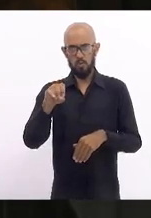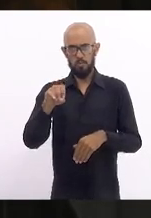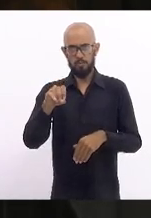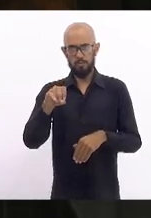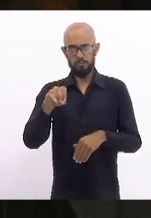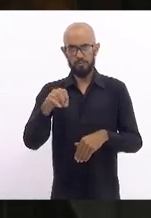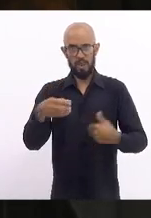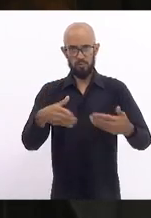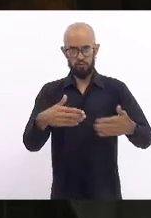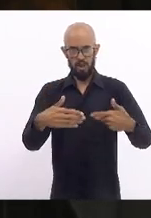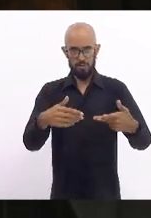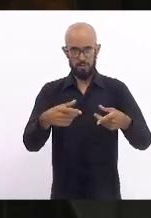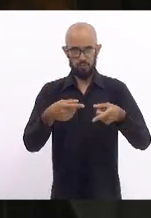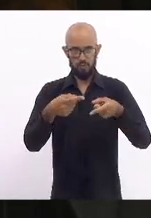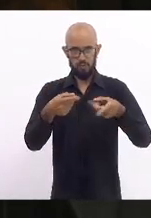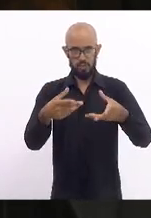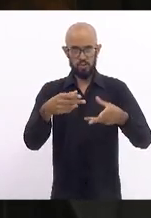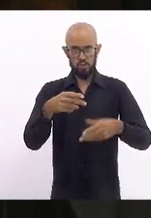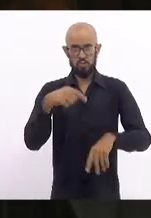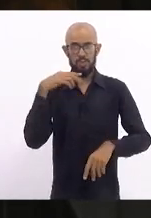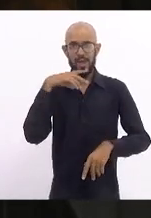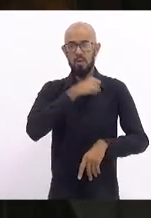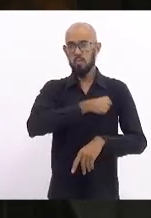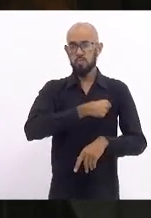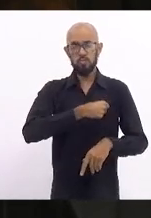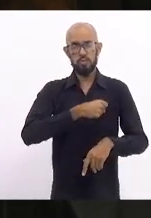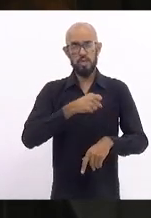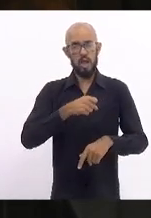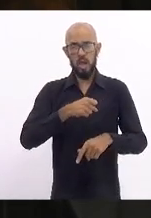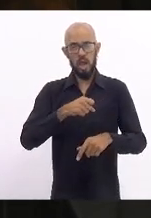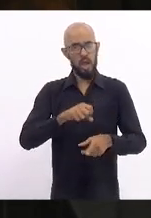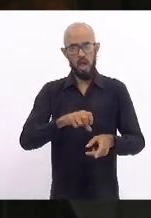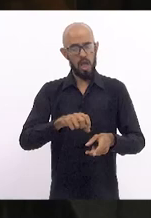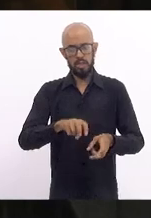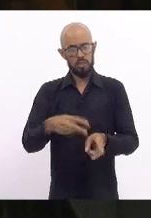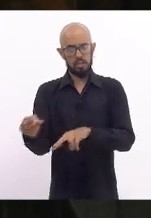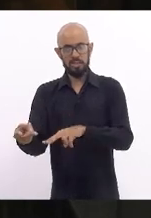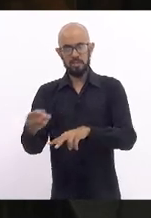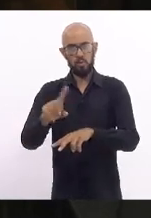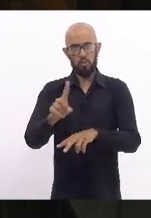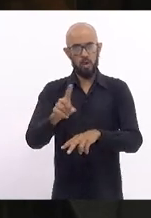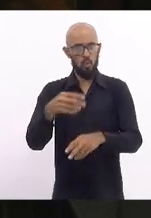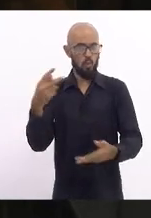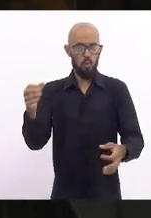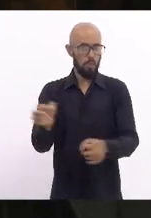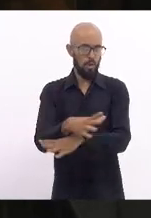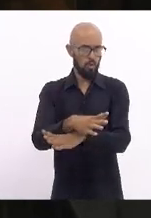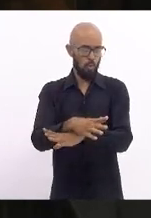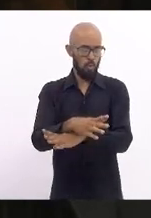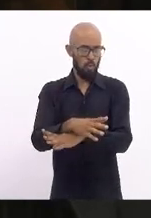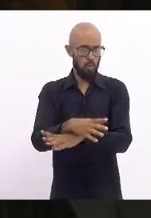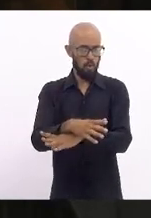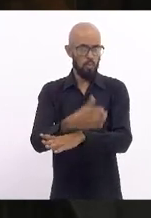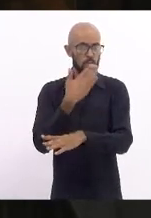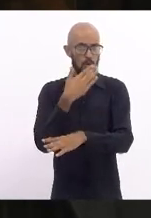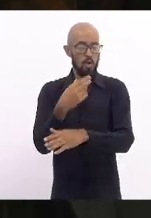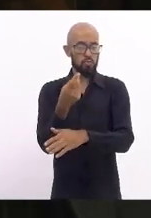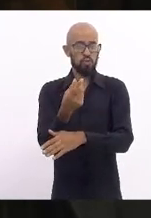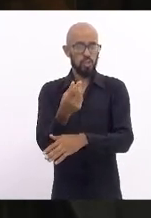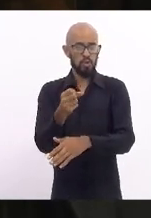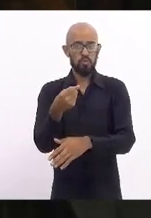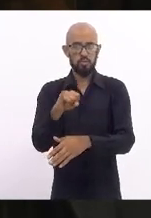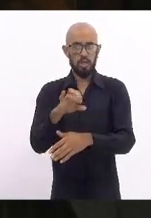à Rússia, a transação não se completou e não vai se completar mais. Com que dinheiro se está tudo bloqueado,